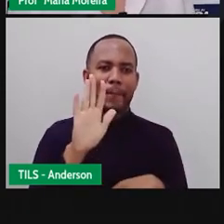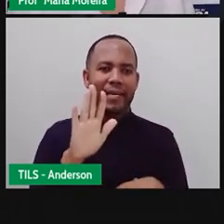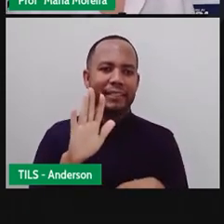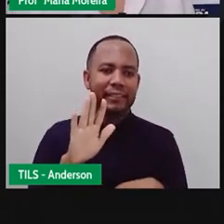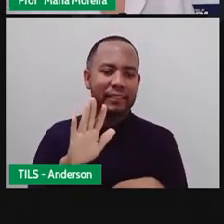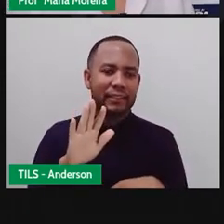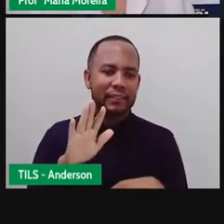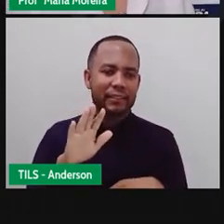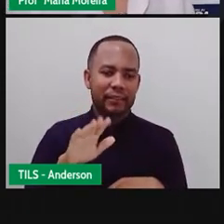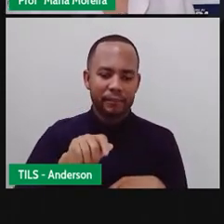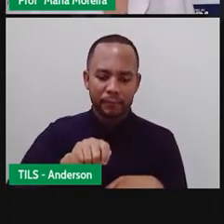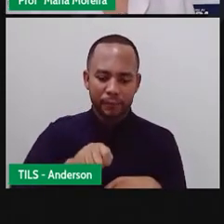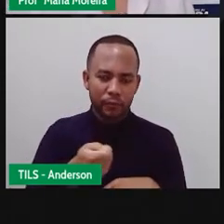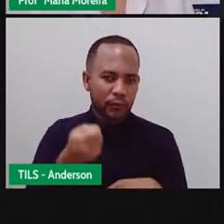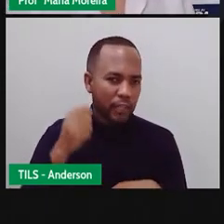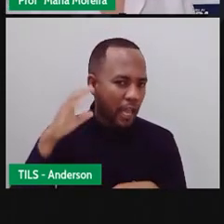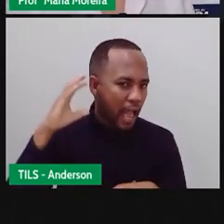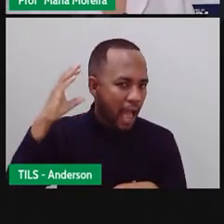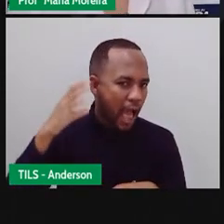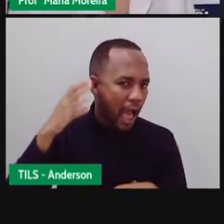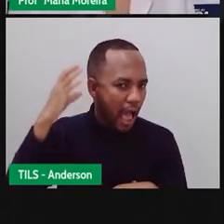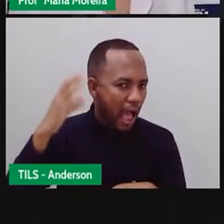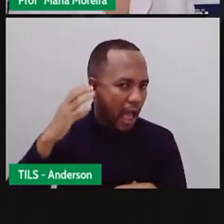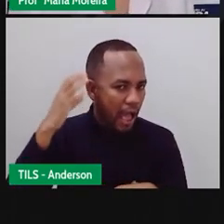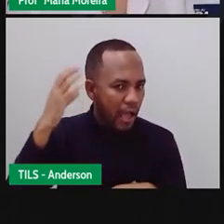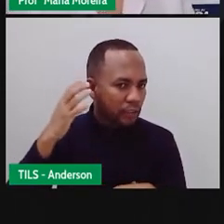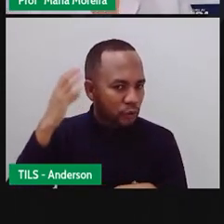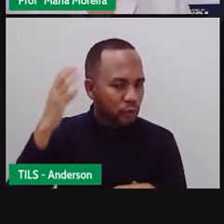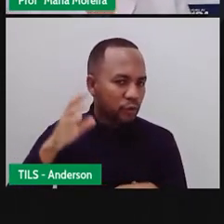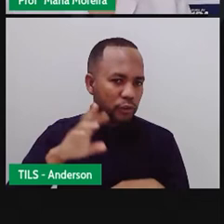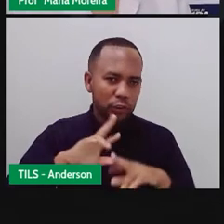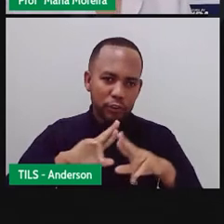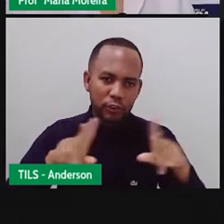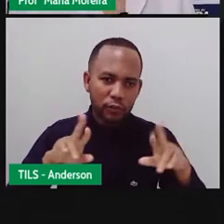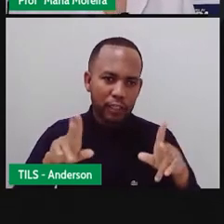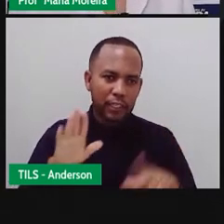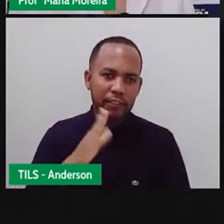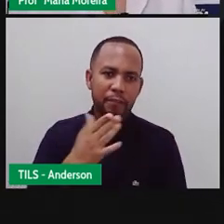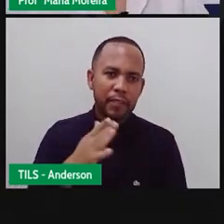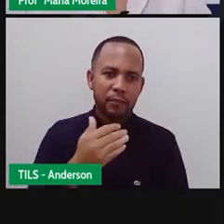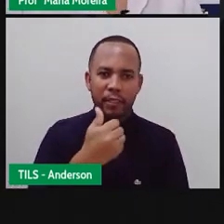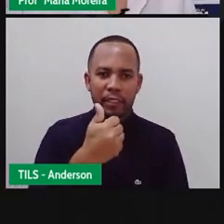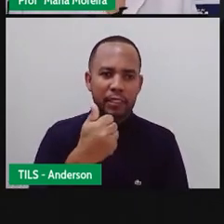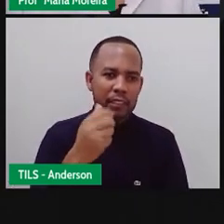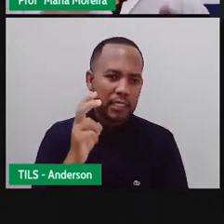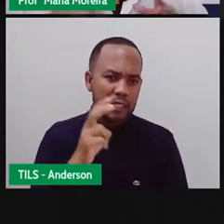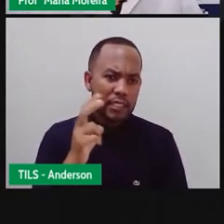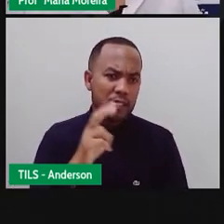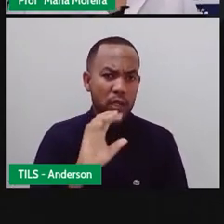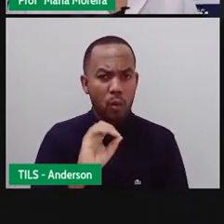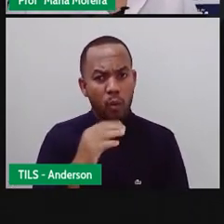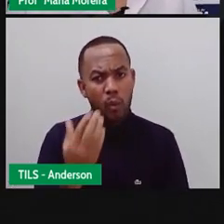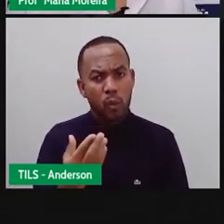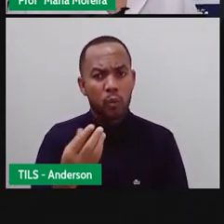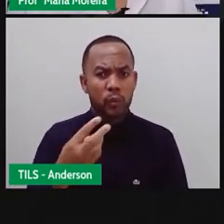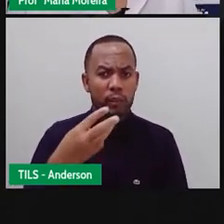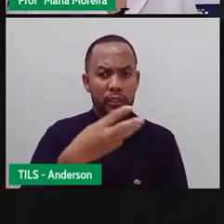que depende da programação, é mais comum o tempo de 15 a 30 segundos. Até porque na